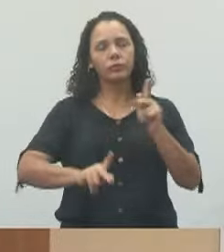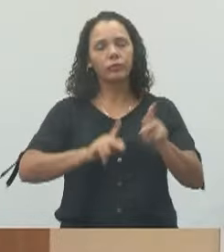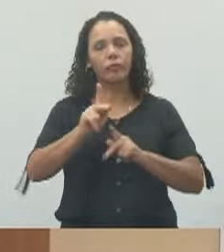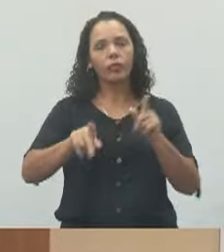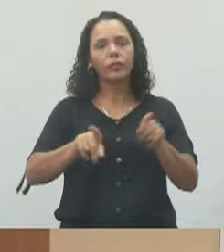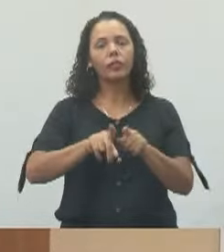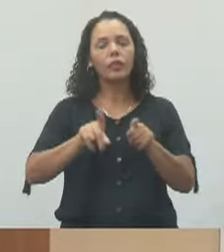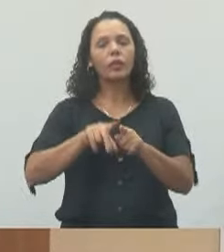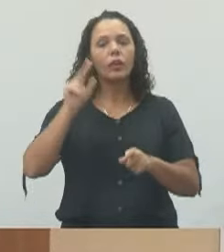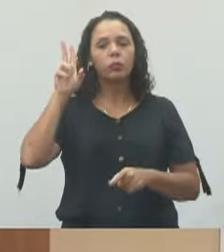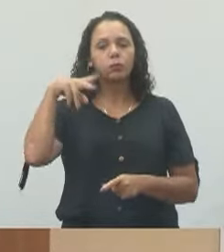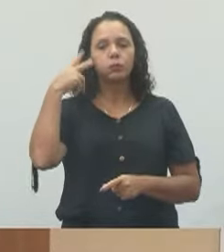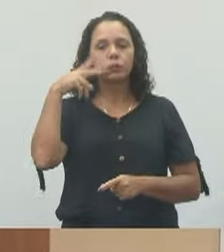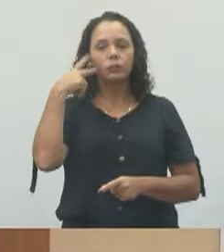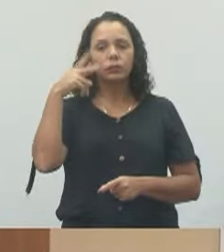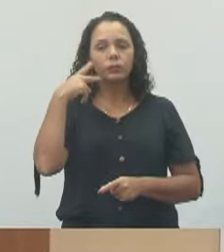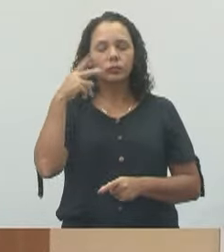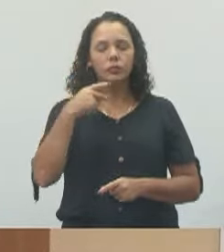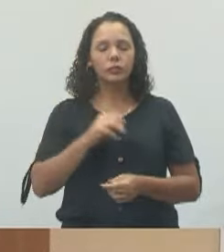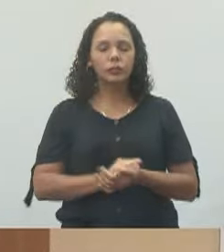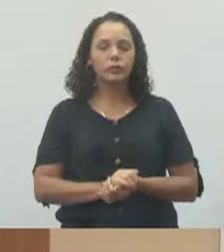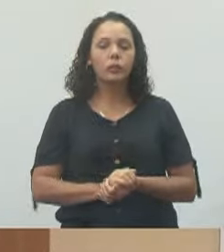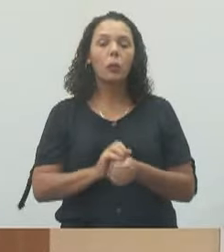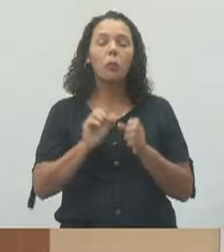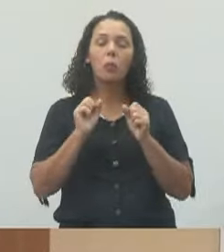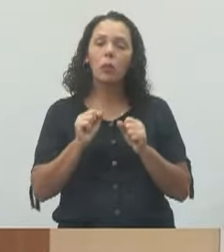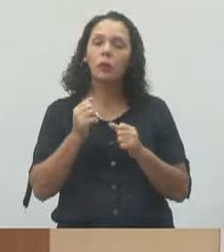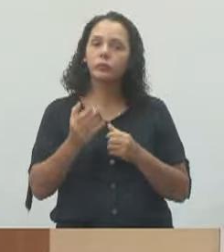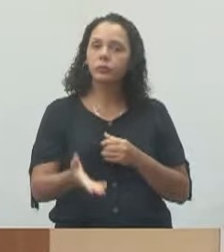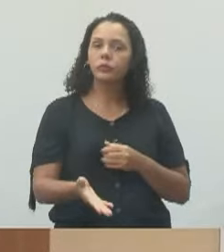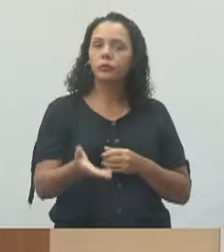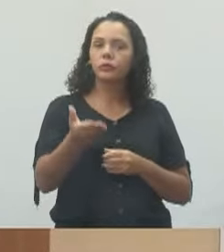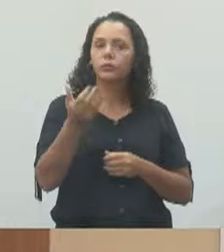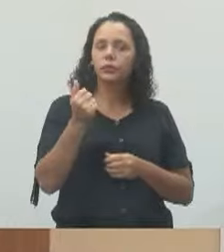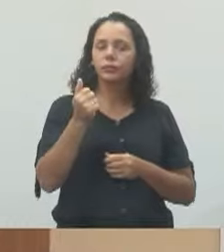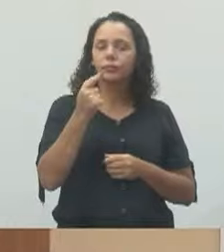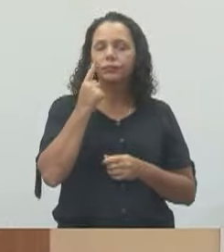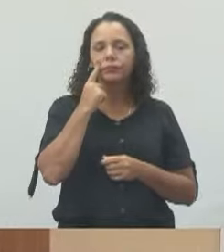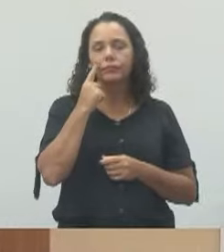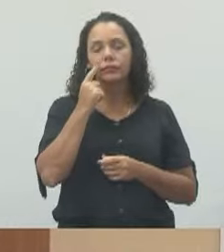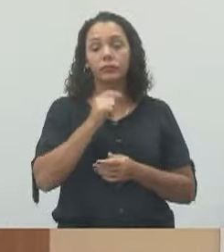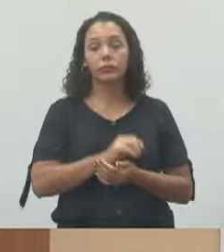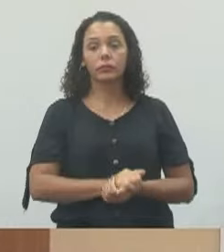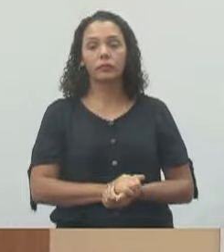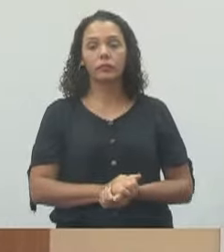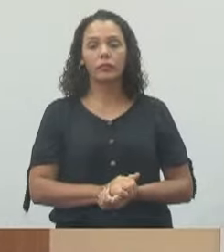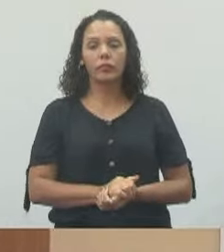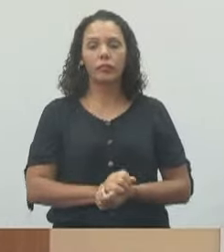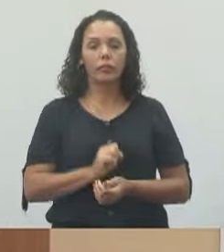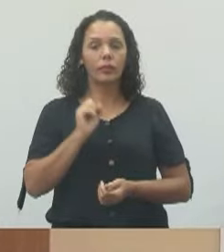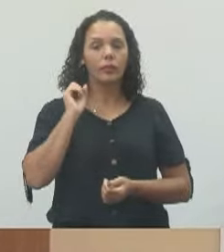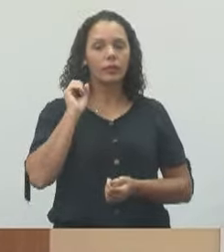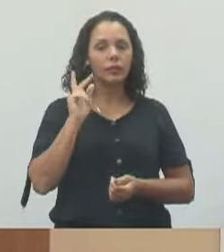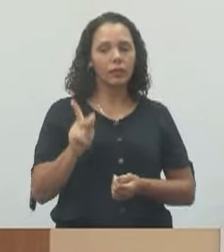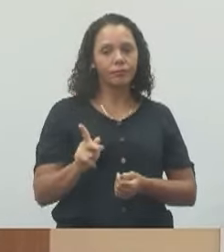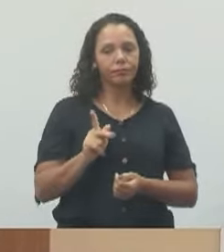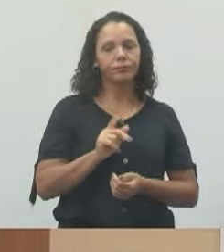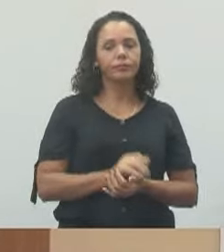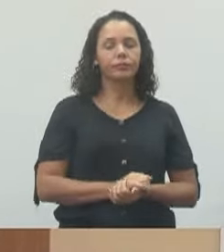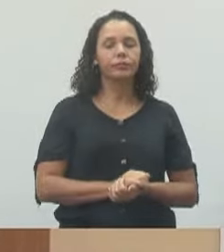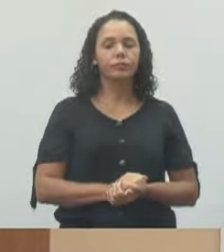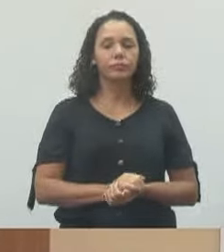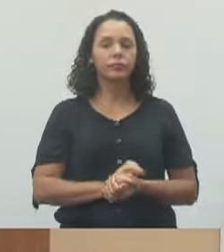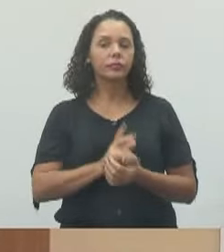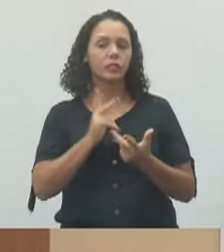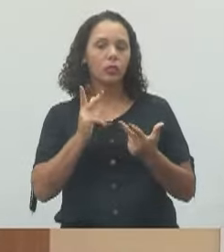todos os vereadores que estejam presentes para nos prestigiar. Ok? Como